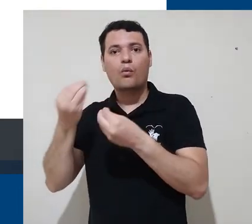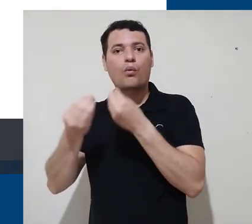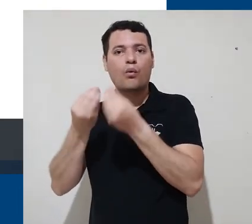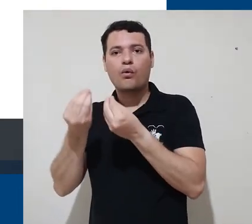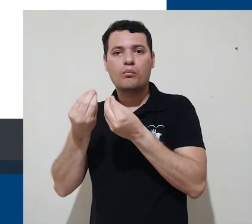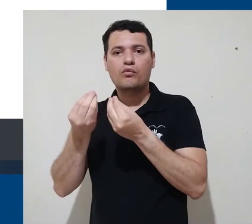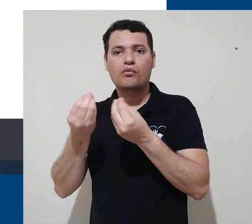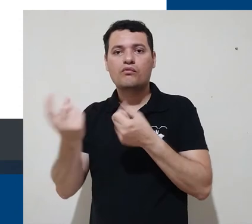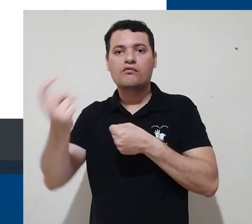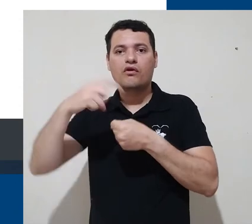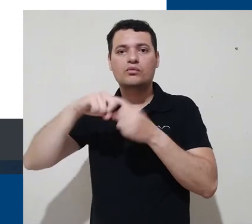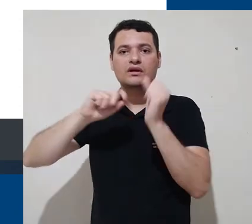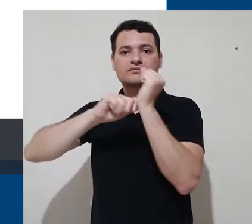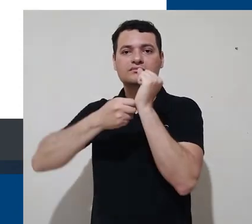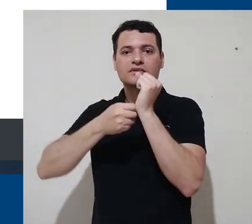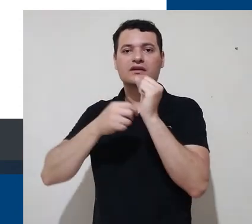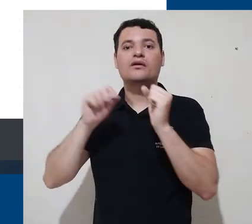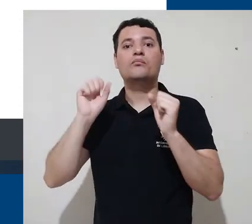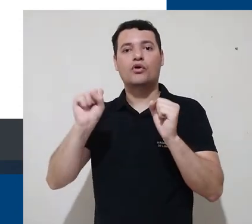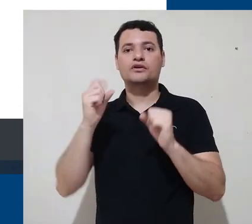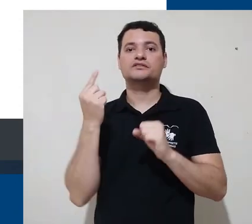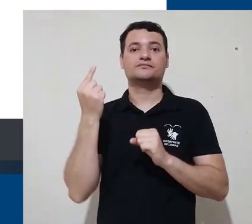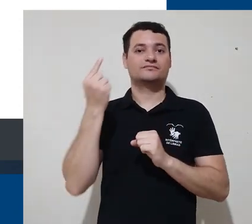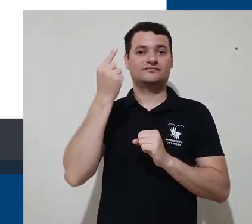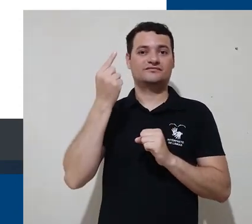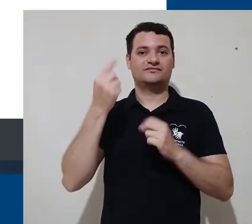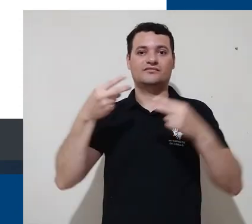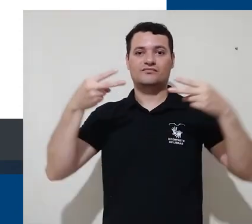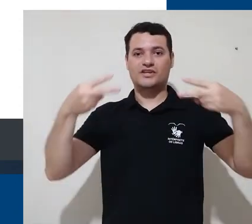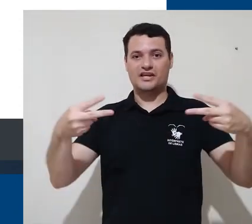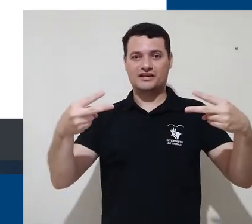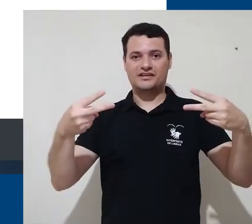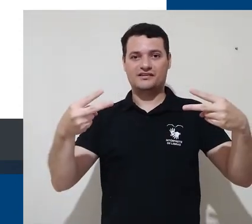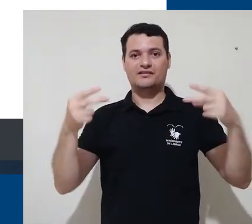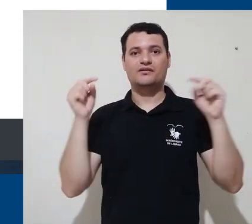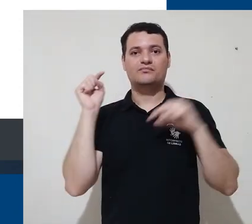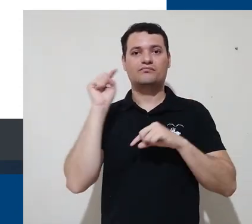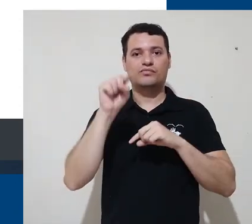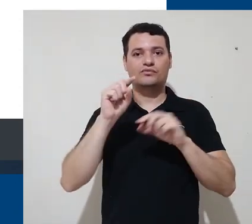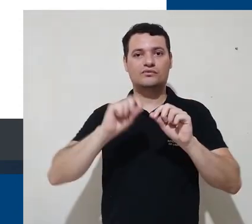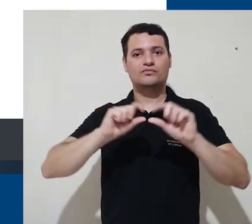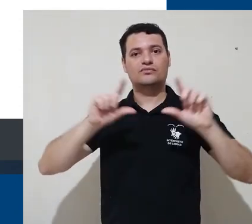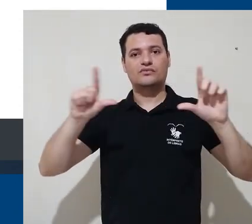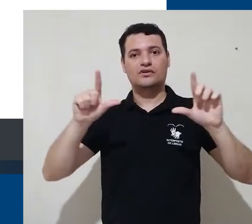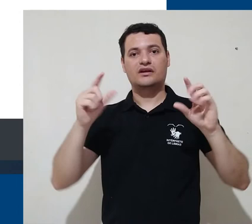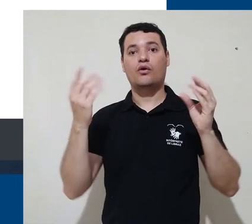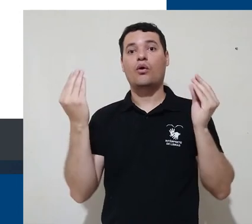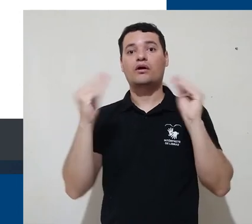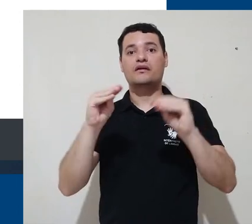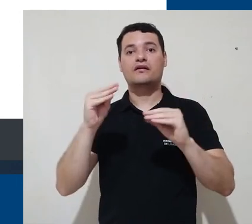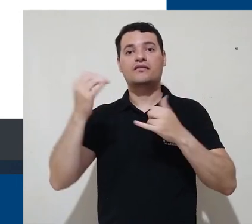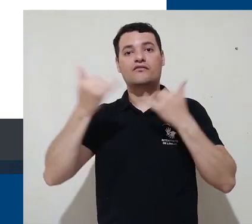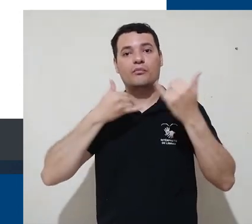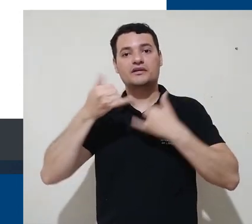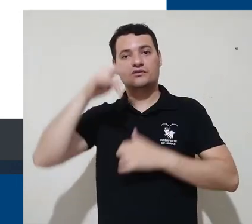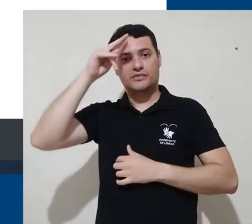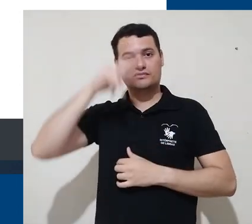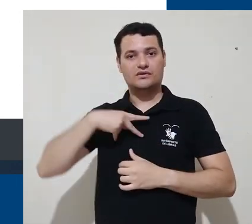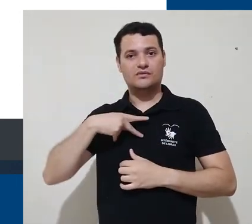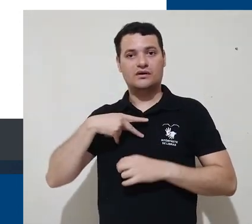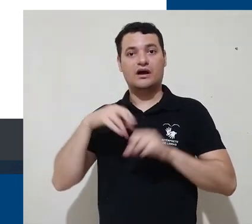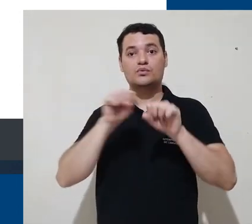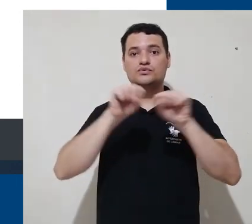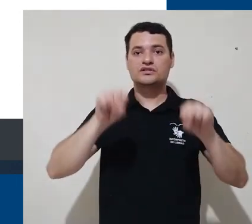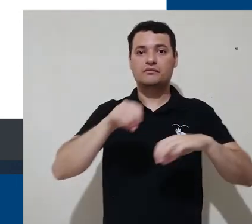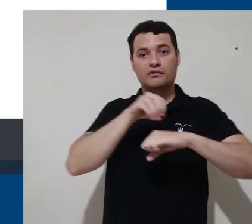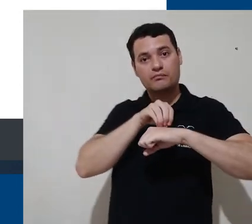de recuperação de senha através deste link, no qual você vai inserir algumas informações pessoais e o sistema enviará